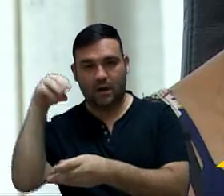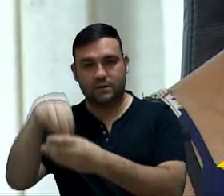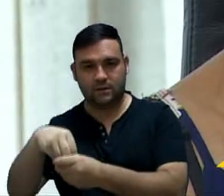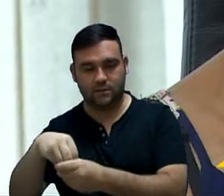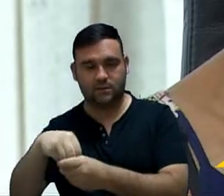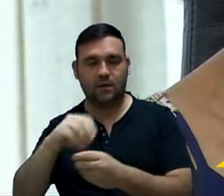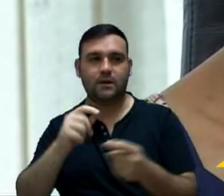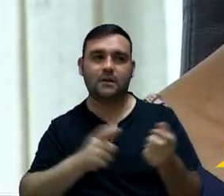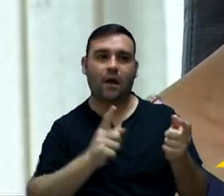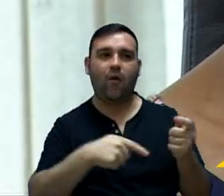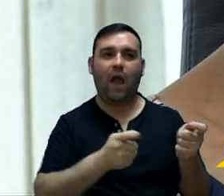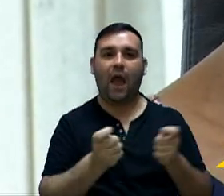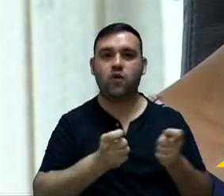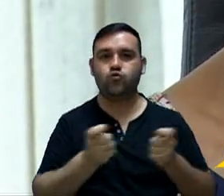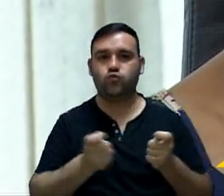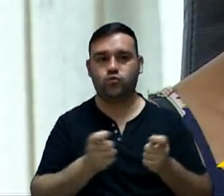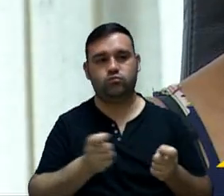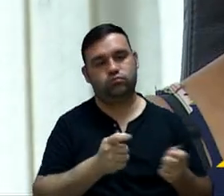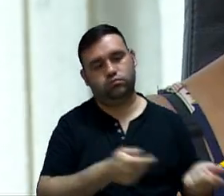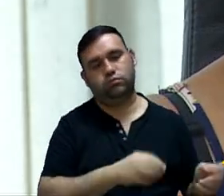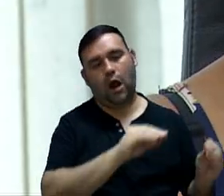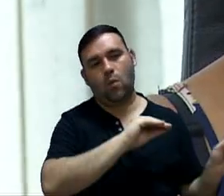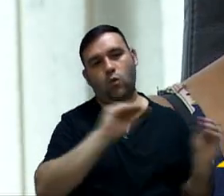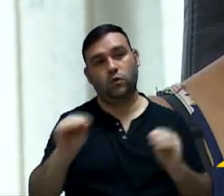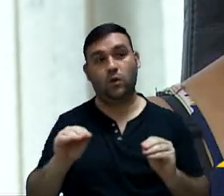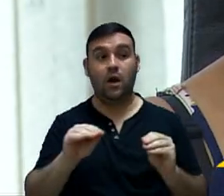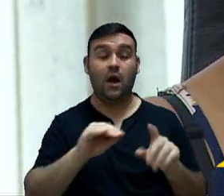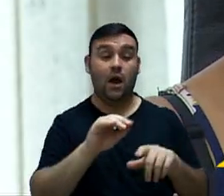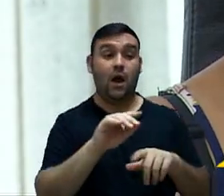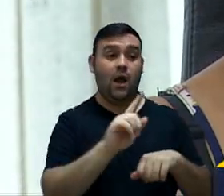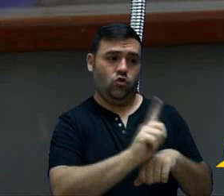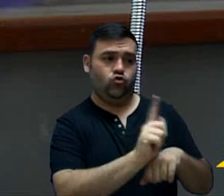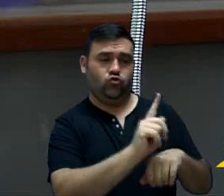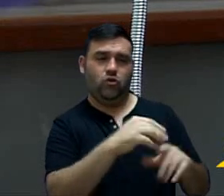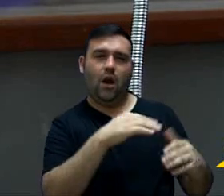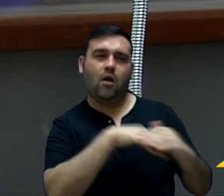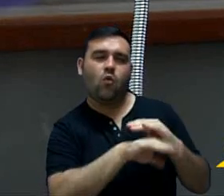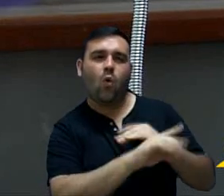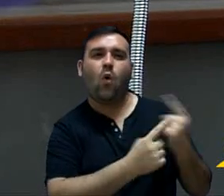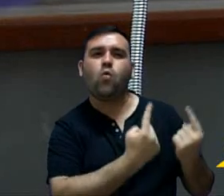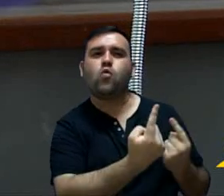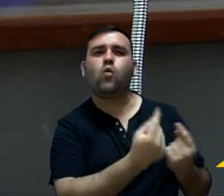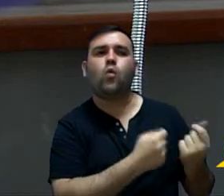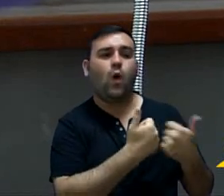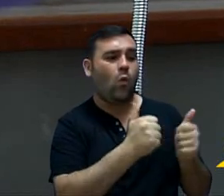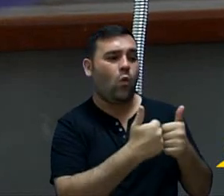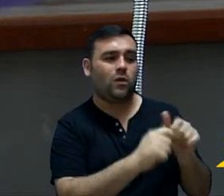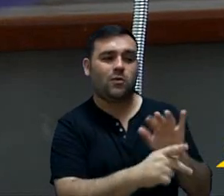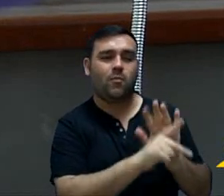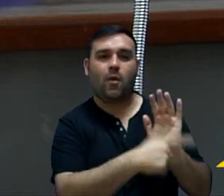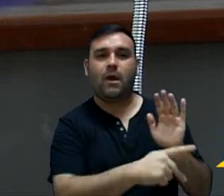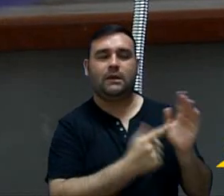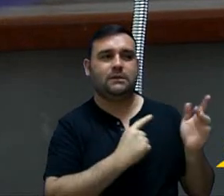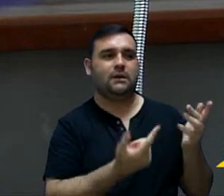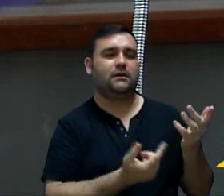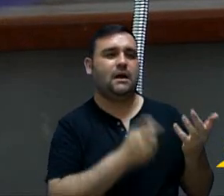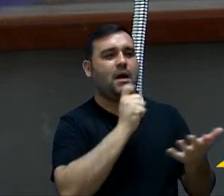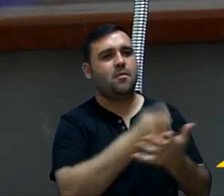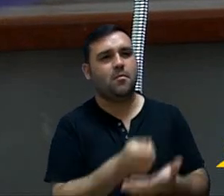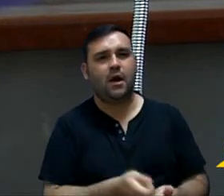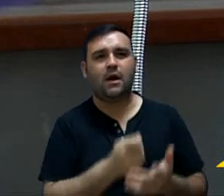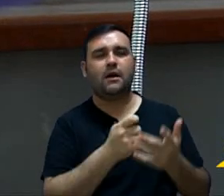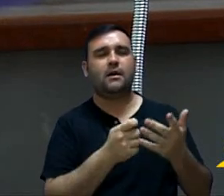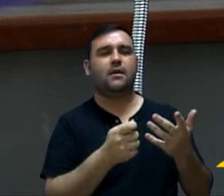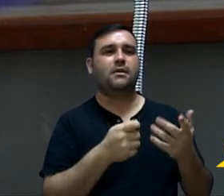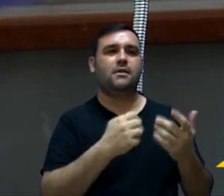Então, foi remanejamento dentro da... Isso. A URBIS ainda gerencia o Caixa Único. O que é o Caixa Único? É o transporte coletivo da cidade. Então, é pagamento das